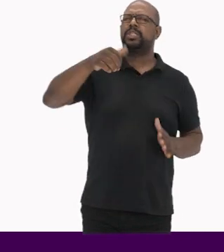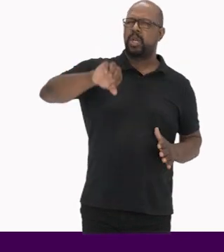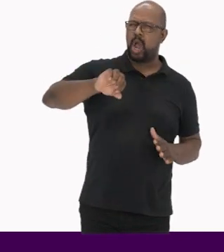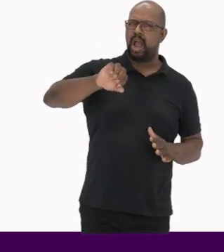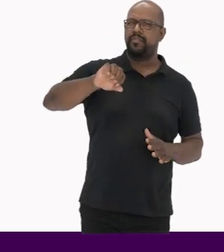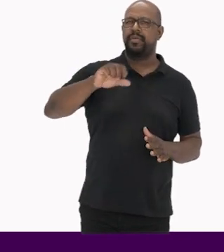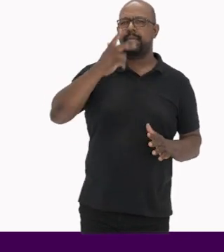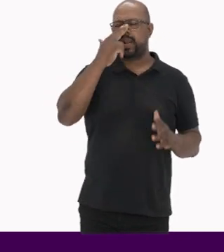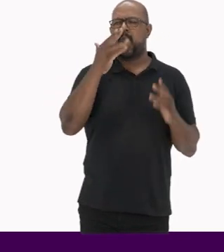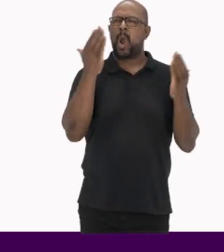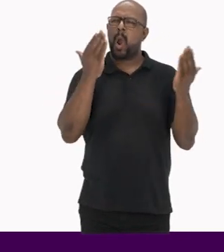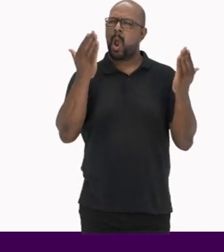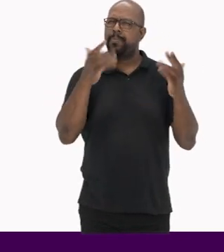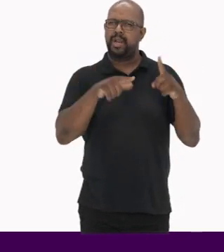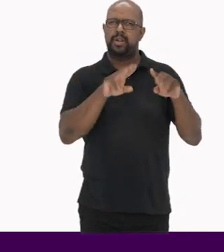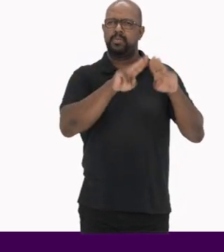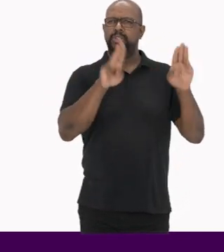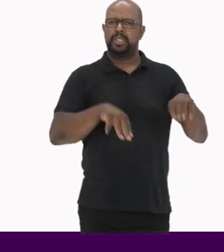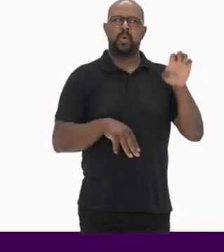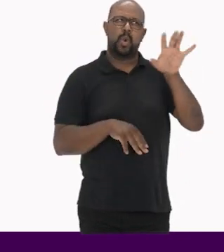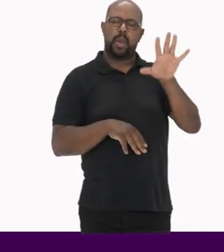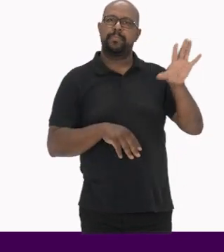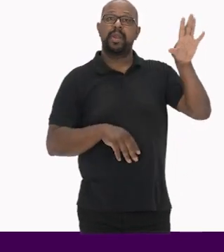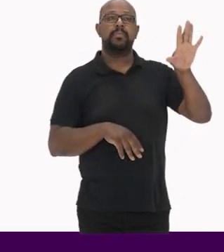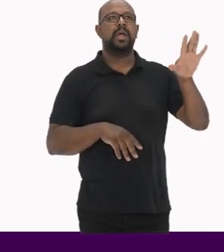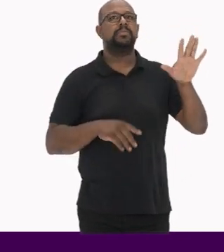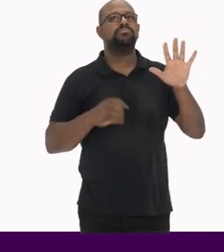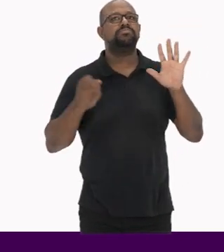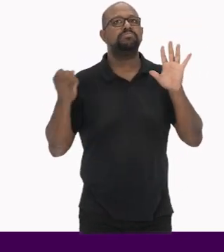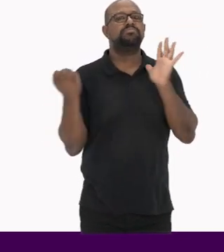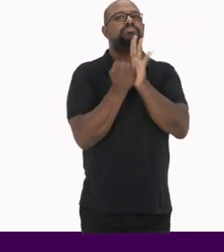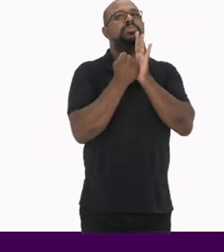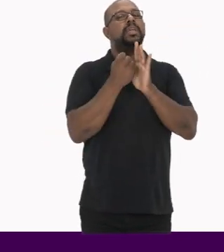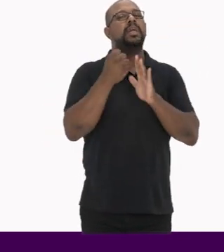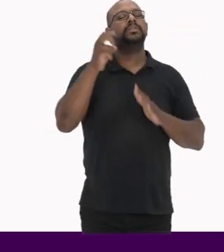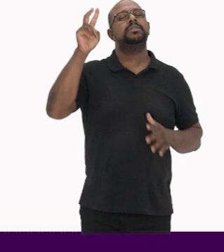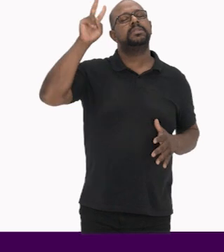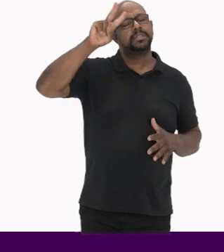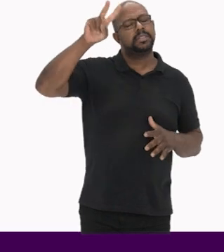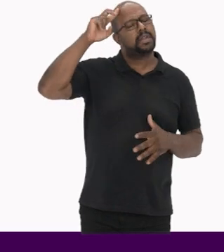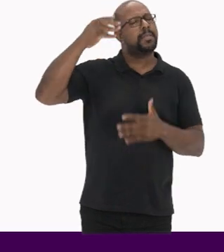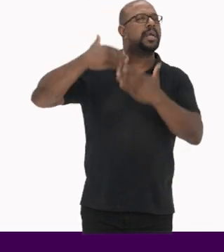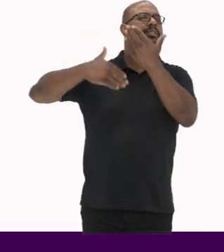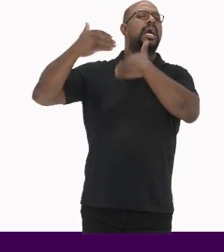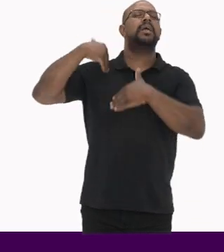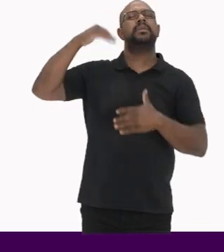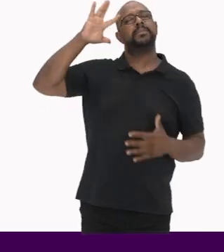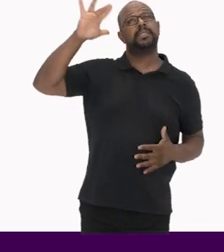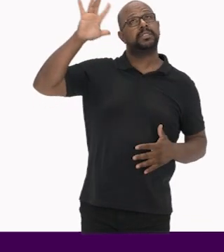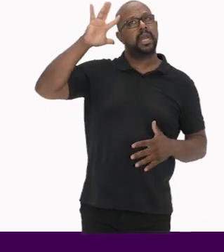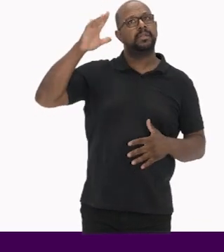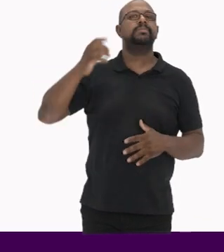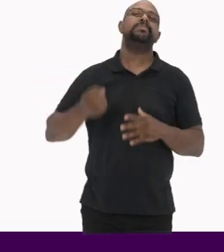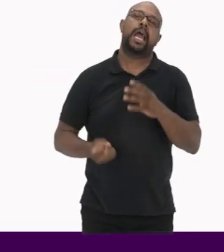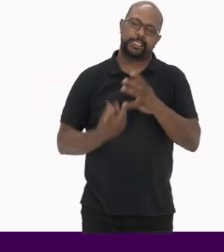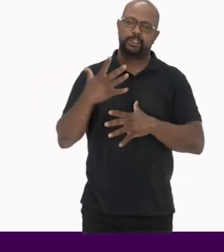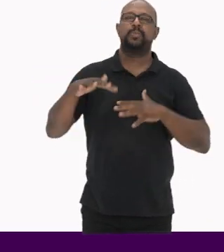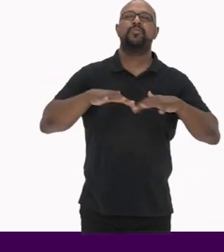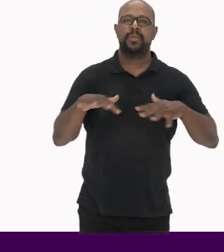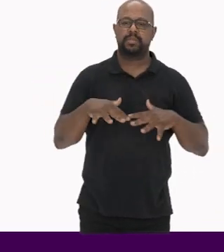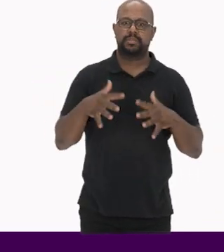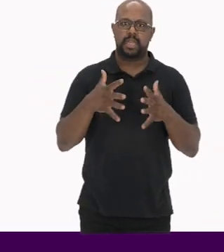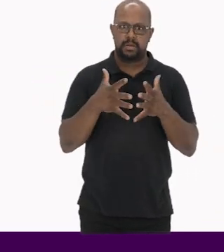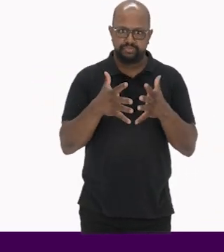à sombra dos museus europeus, contribuíram para a demarcação simbólica desse passado imaginado Nascido dos